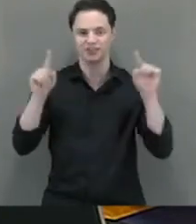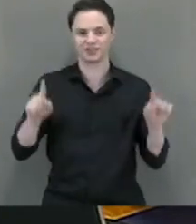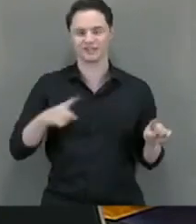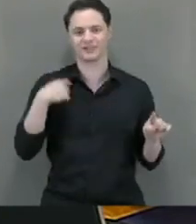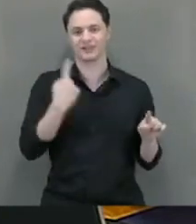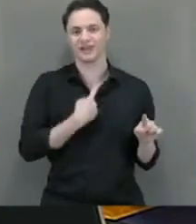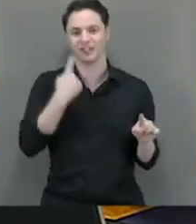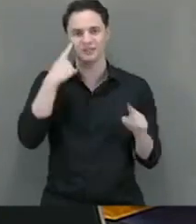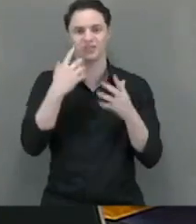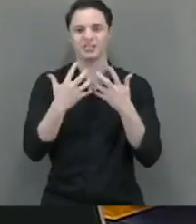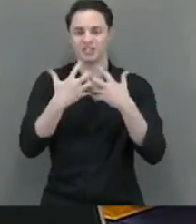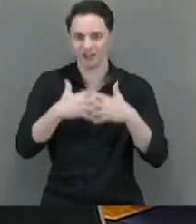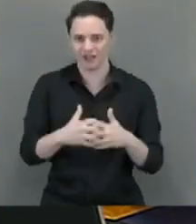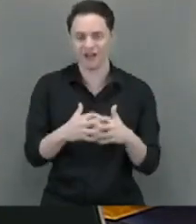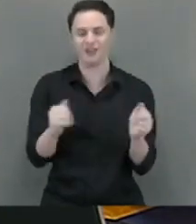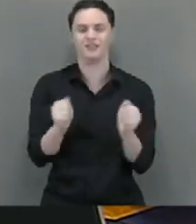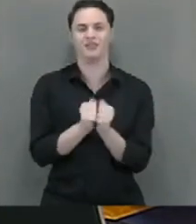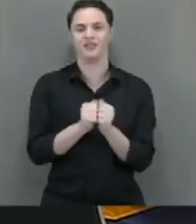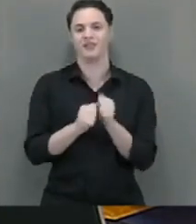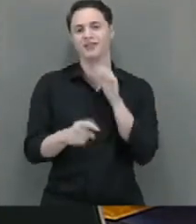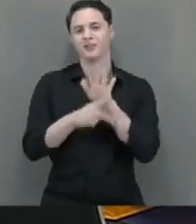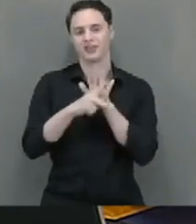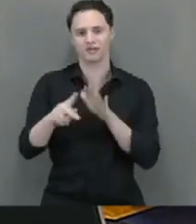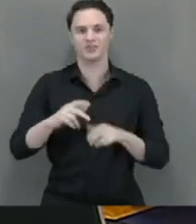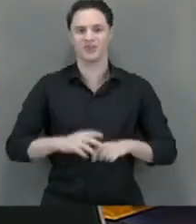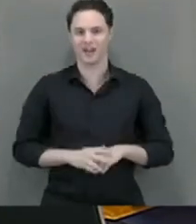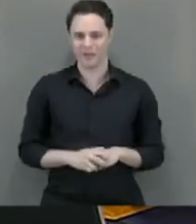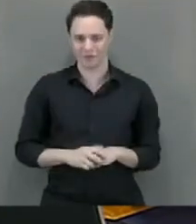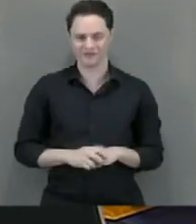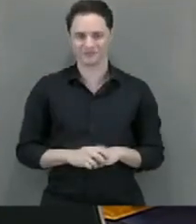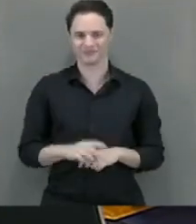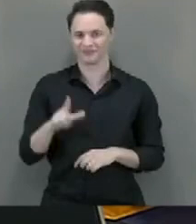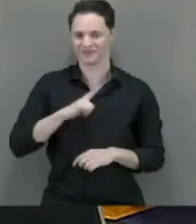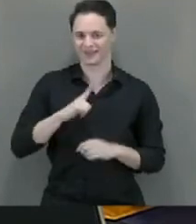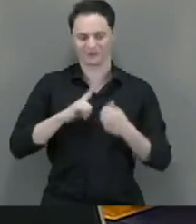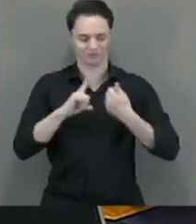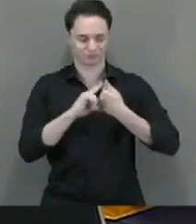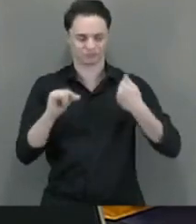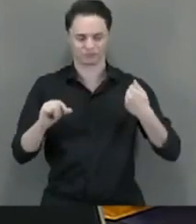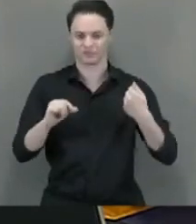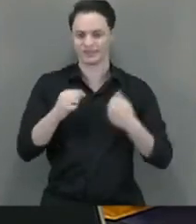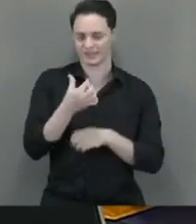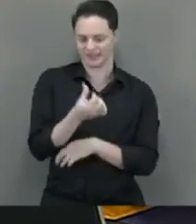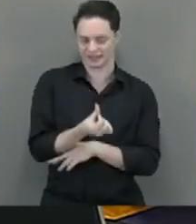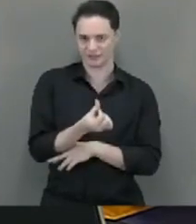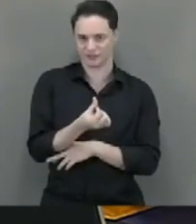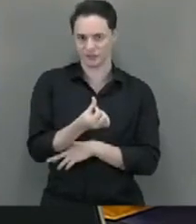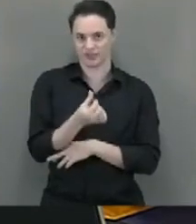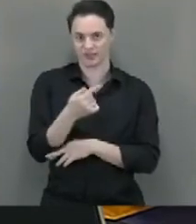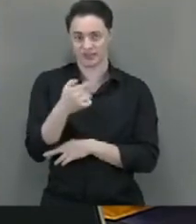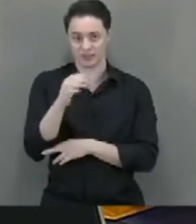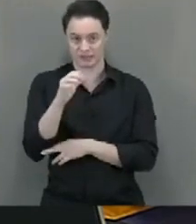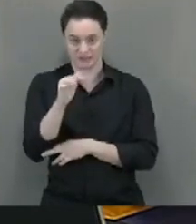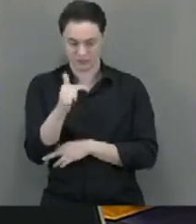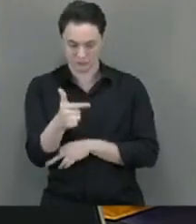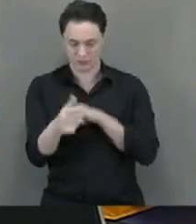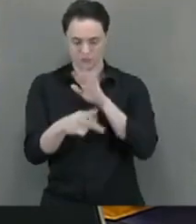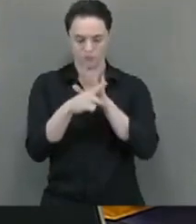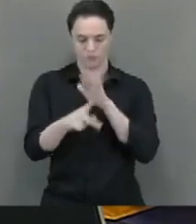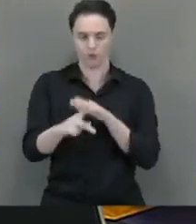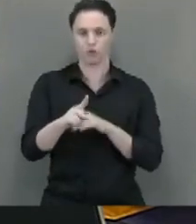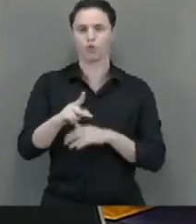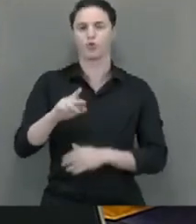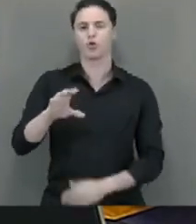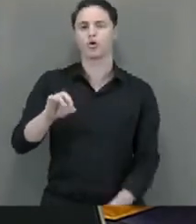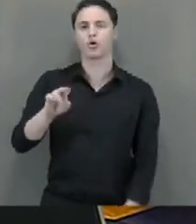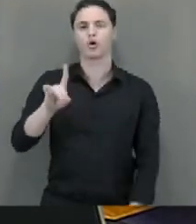tanto no artigo 42 do Código Penal, quanto no artigo 672 do Código de